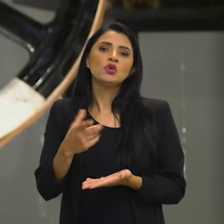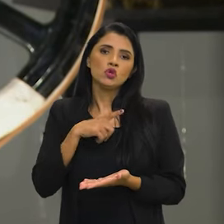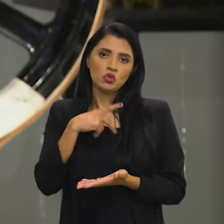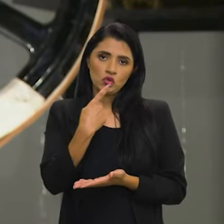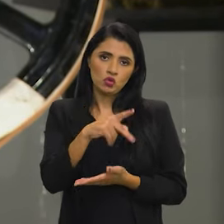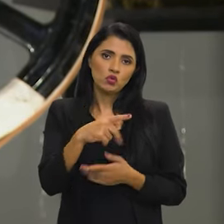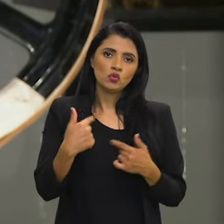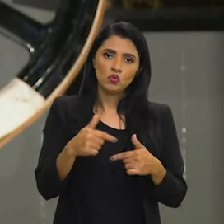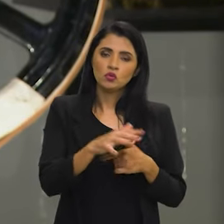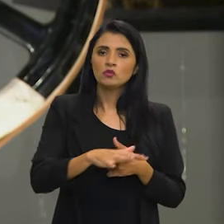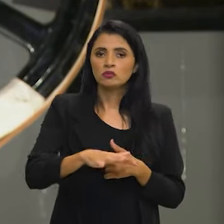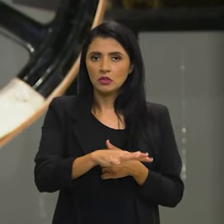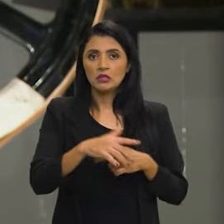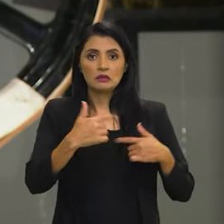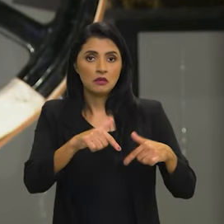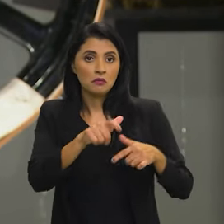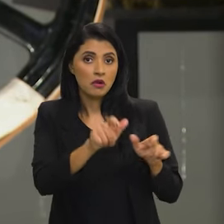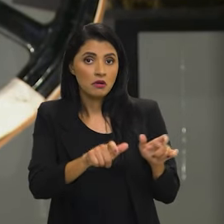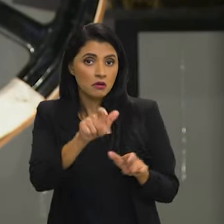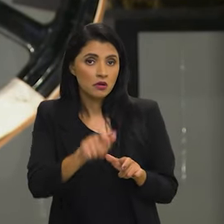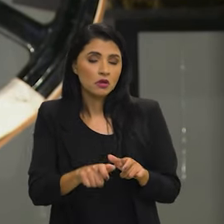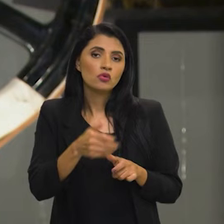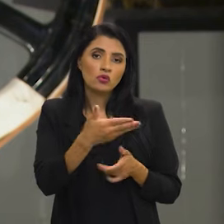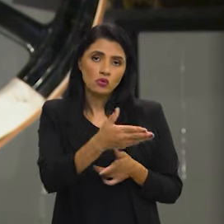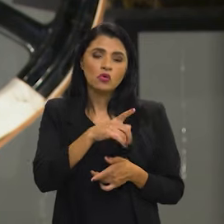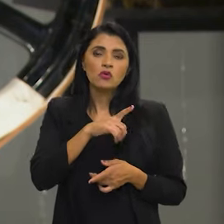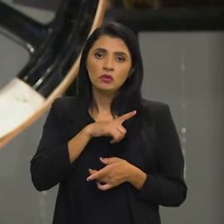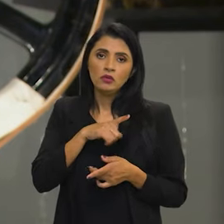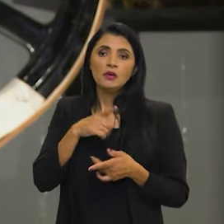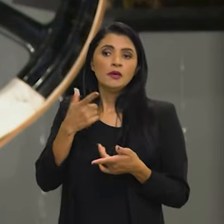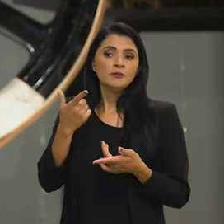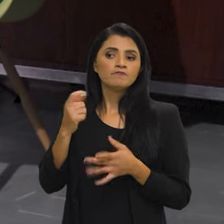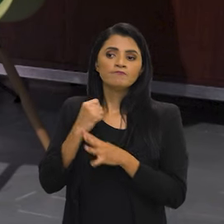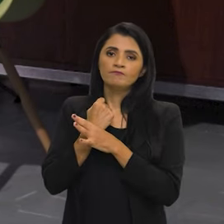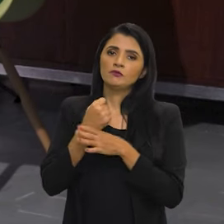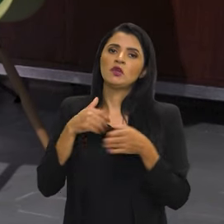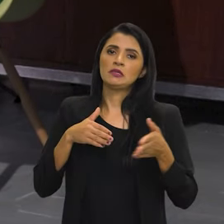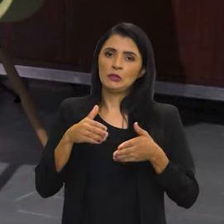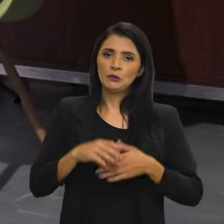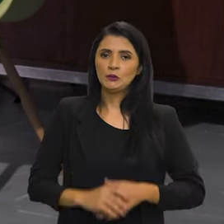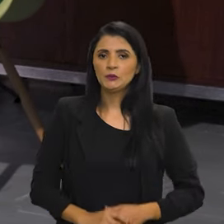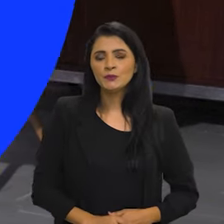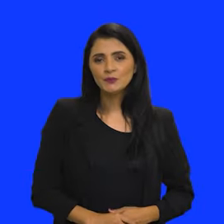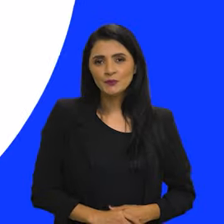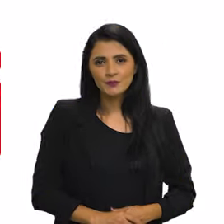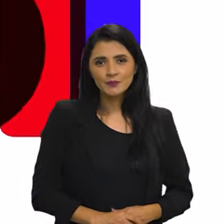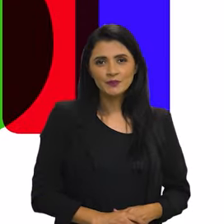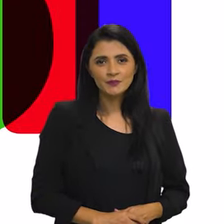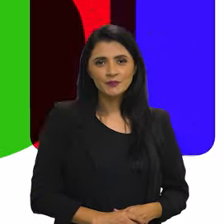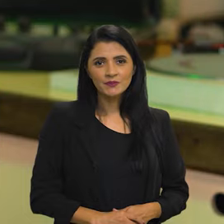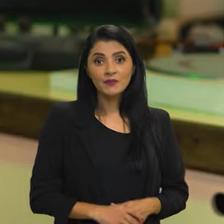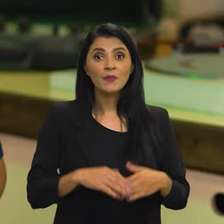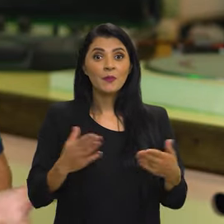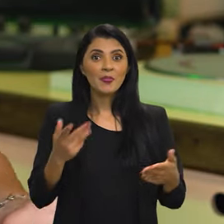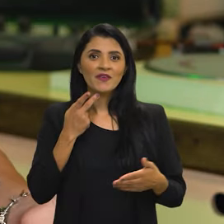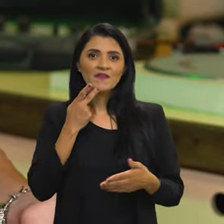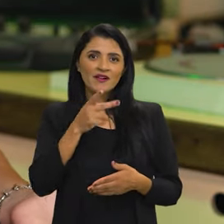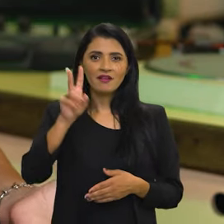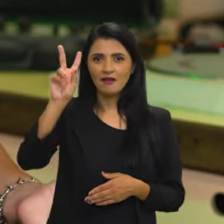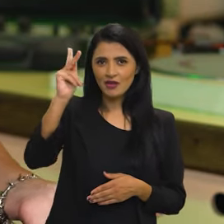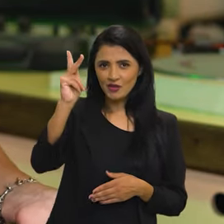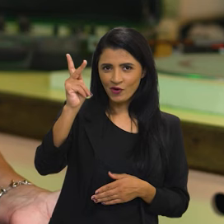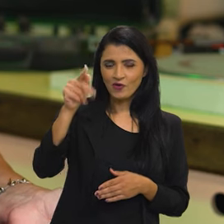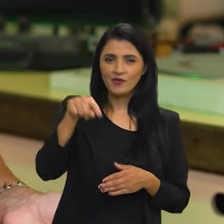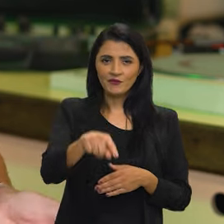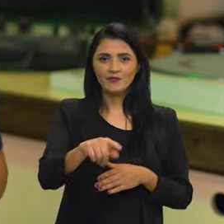do corpo de trabalhadoras e trabalhadores em garantir esse acesso. E por